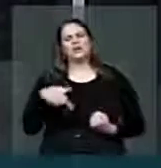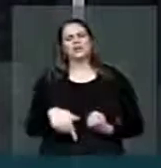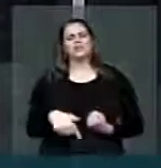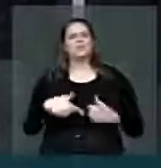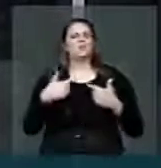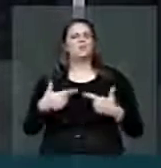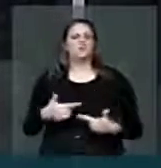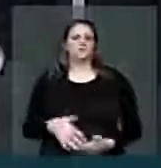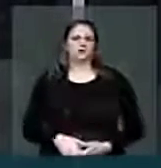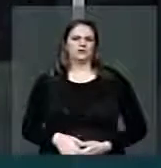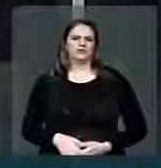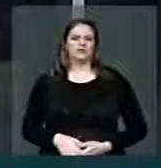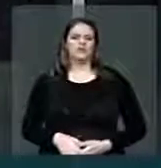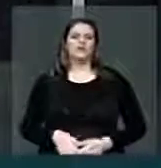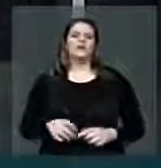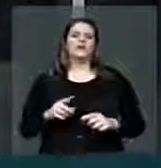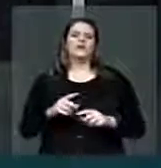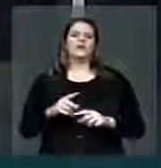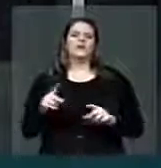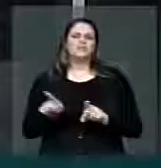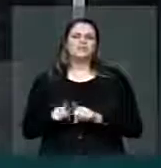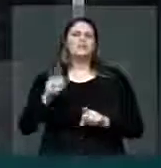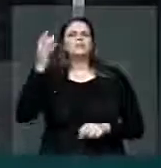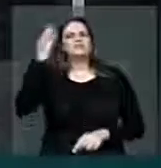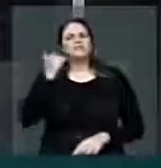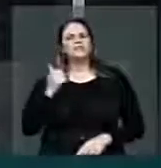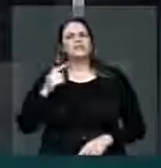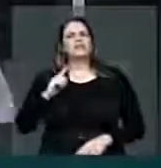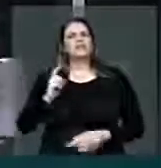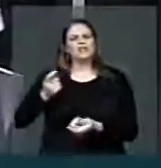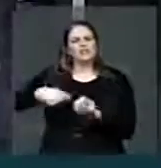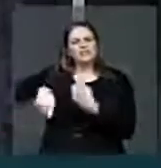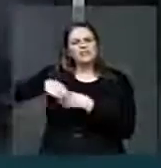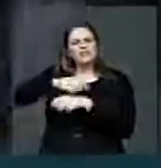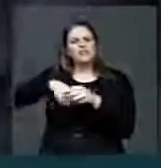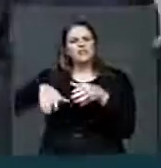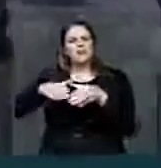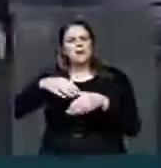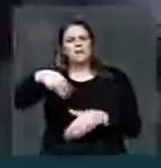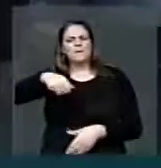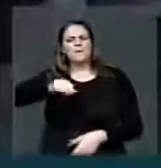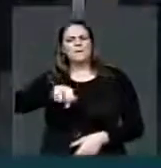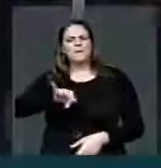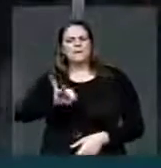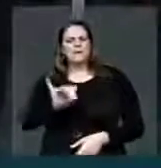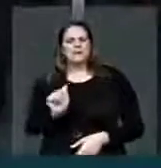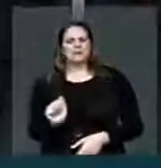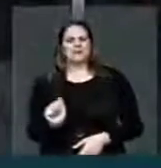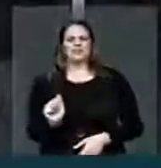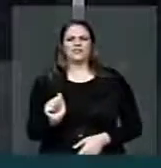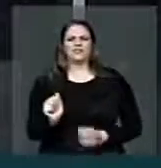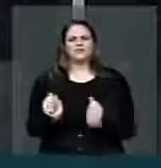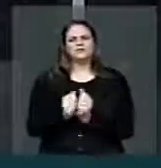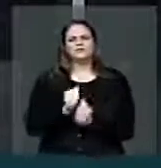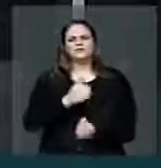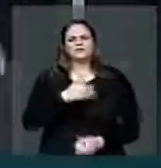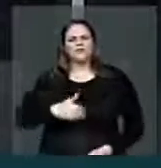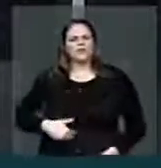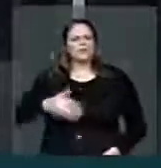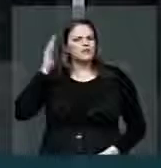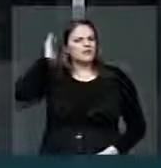em função também de que havia uma máfia na direção da cooperativa, envolvendo a autoridade do Maranhão,